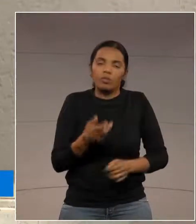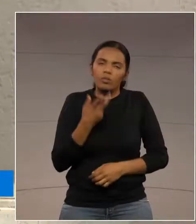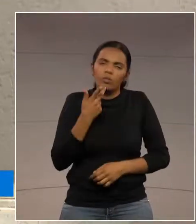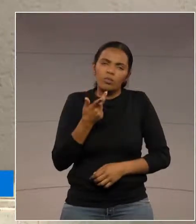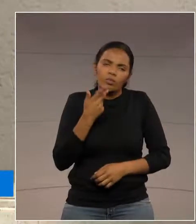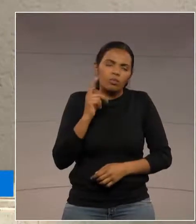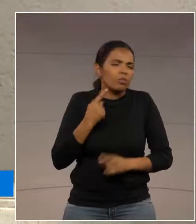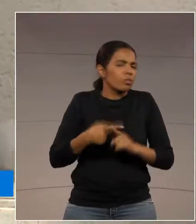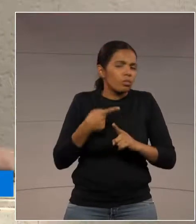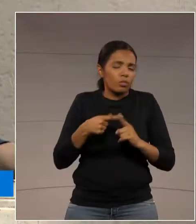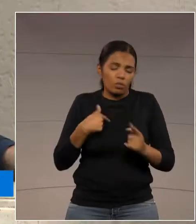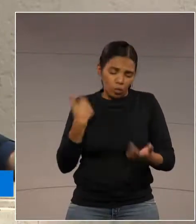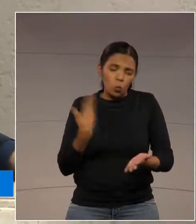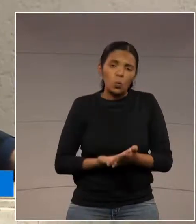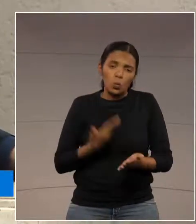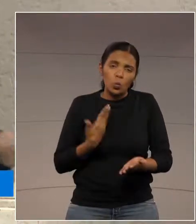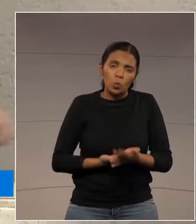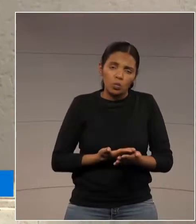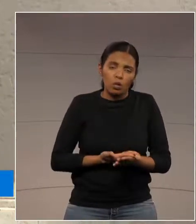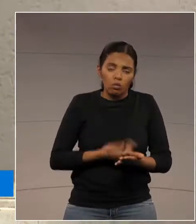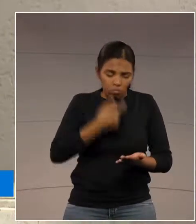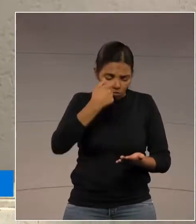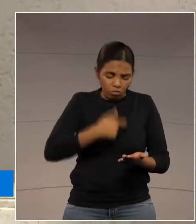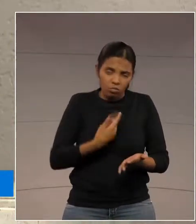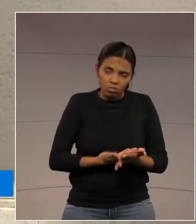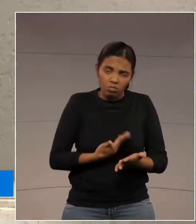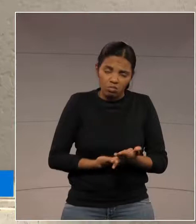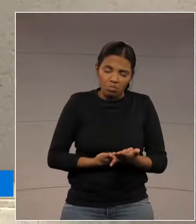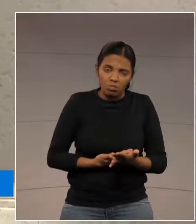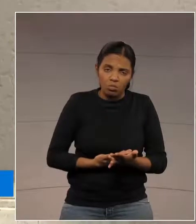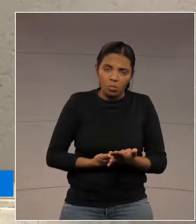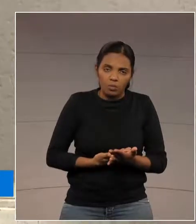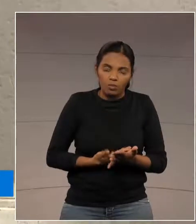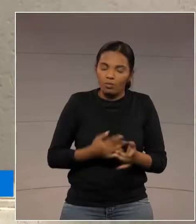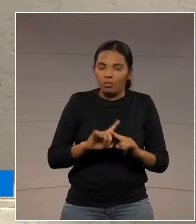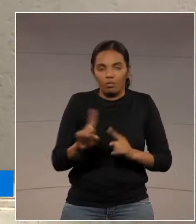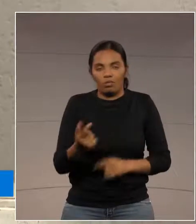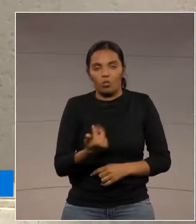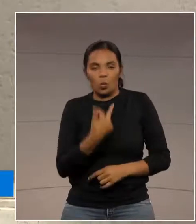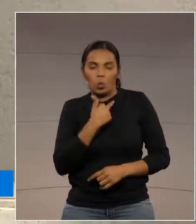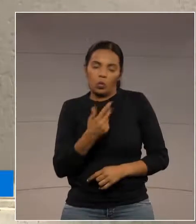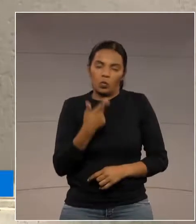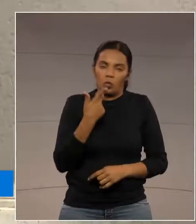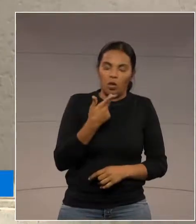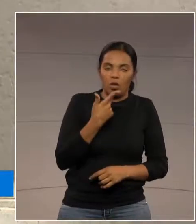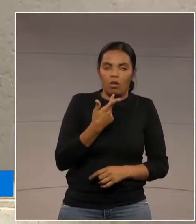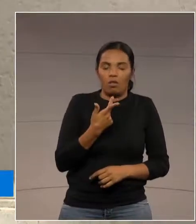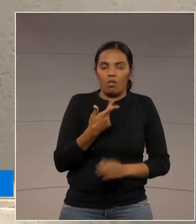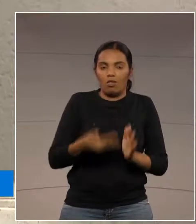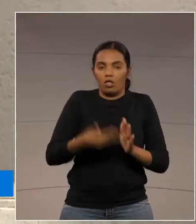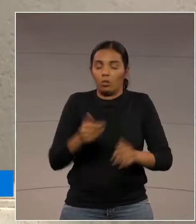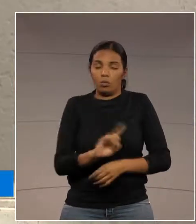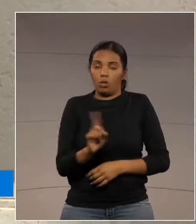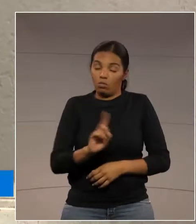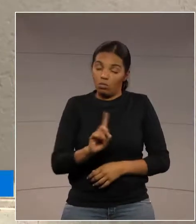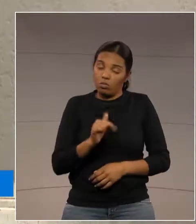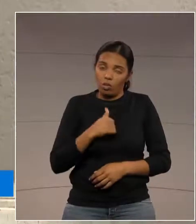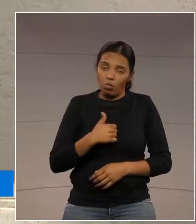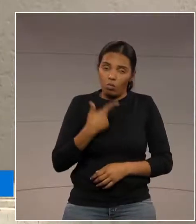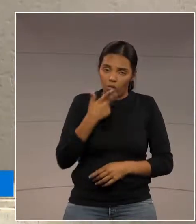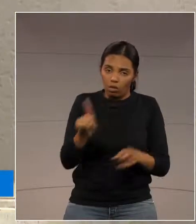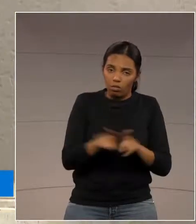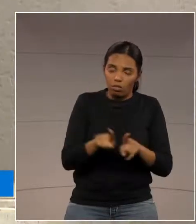baseado no estudo, no estudo que eu fiz, mas eu não posso deixar de citar o parecer, meus queridos